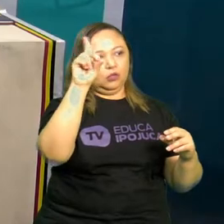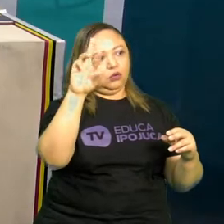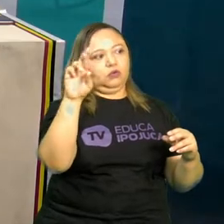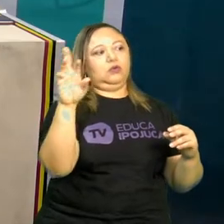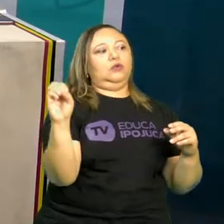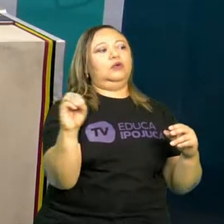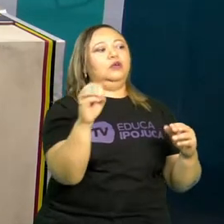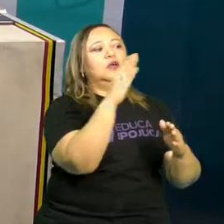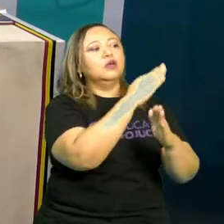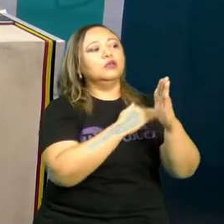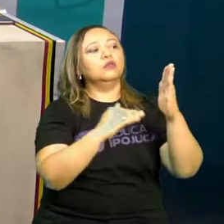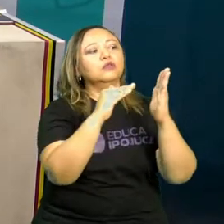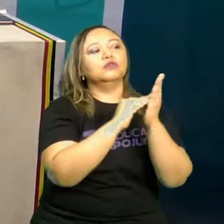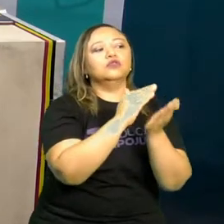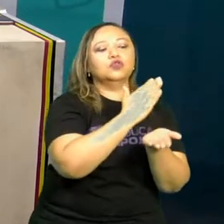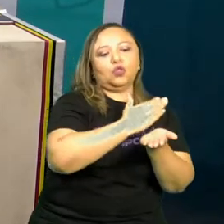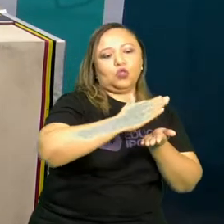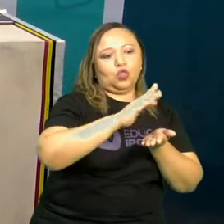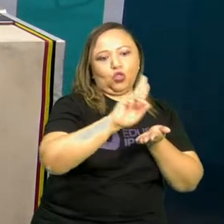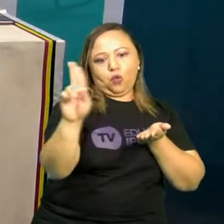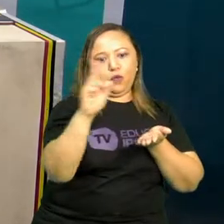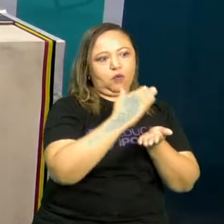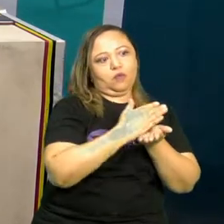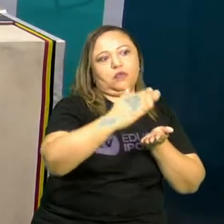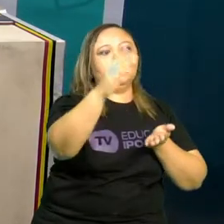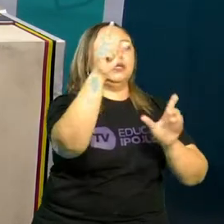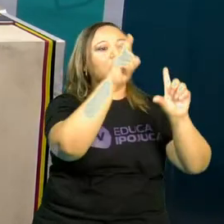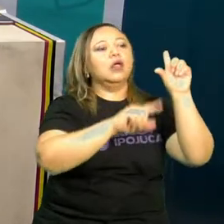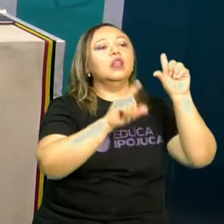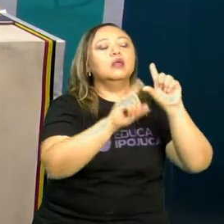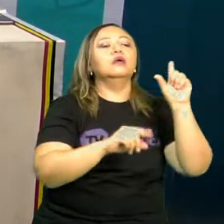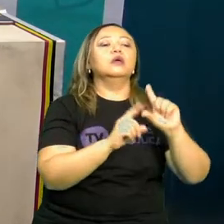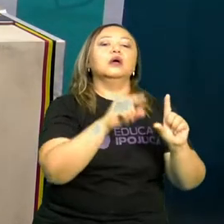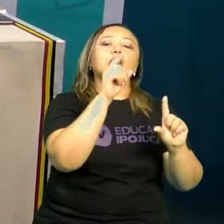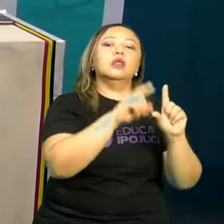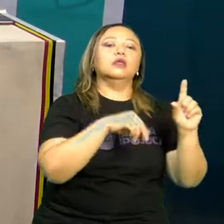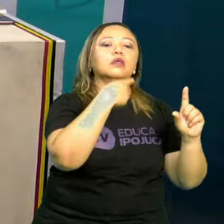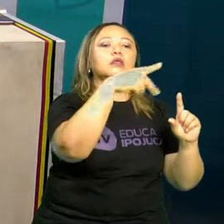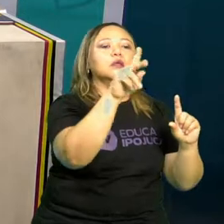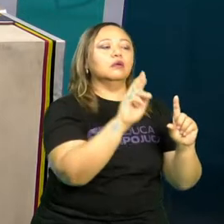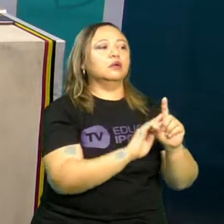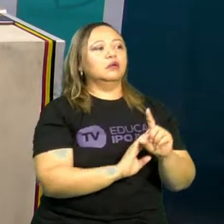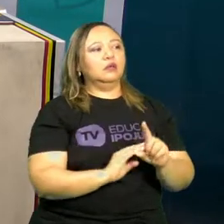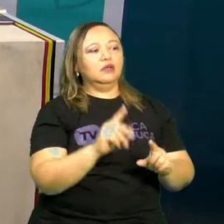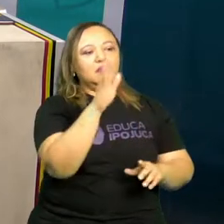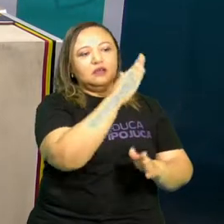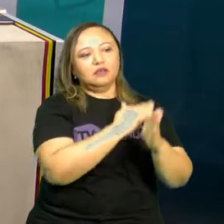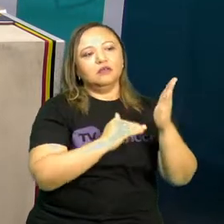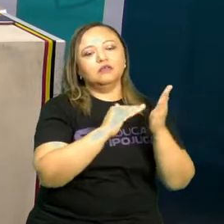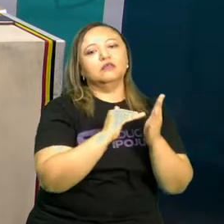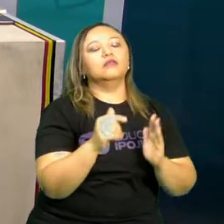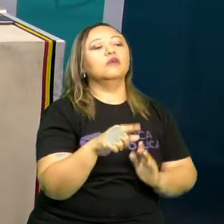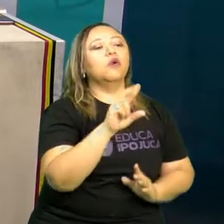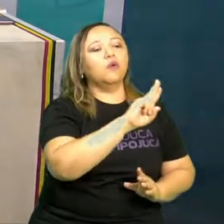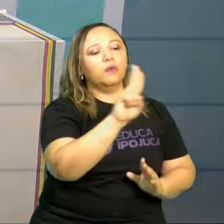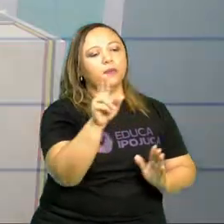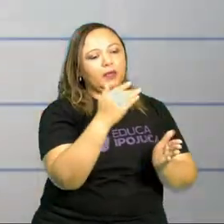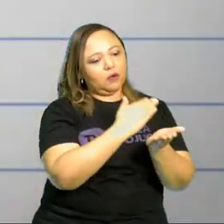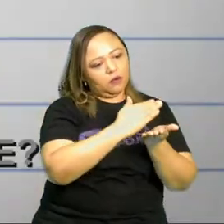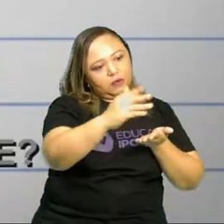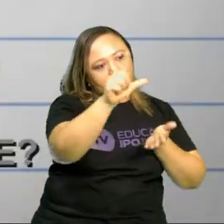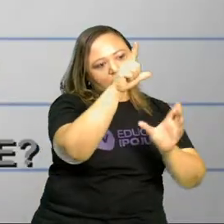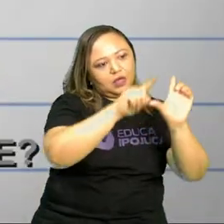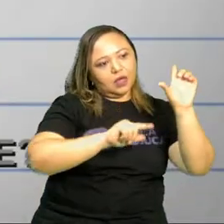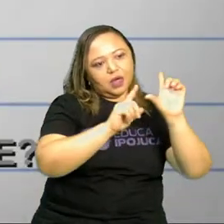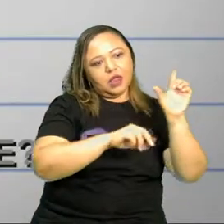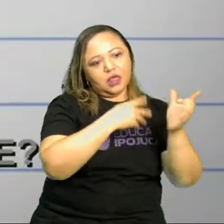O seu nome começa com a letra. Qual é a letra do seu nome? Todos esses nomes começam com a